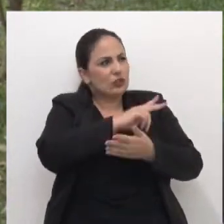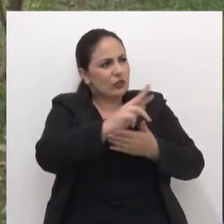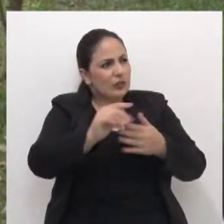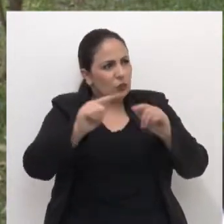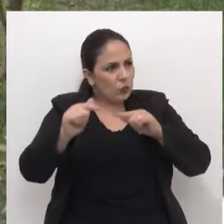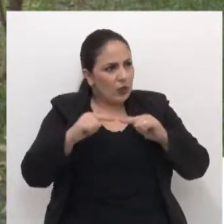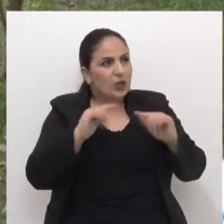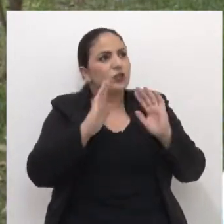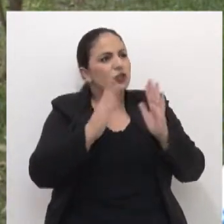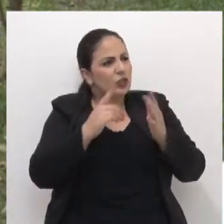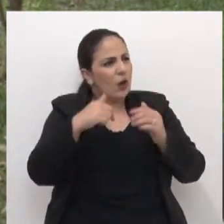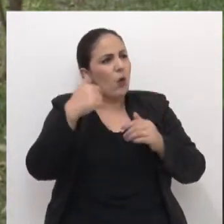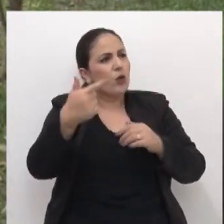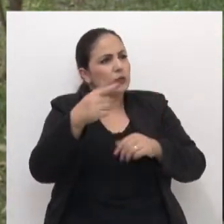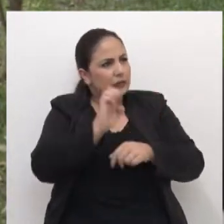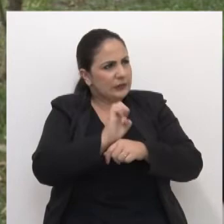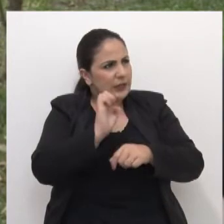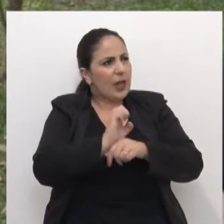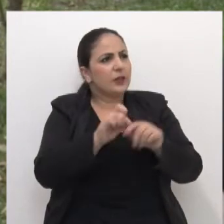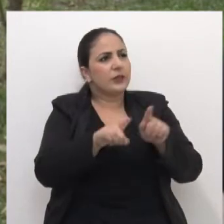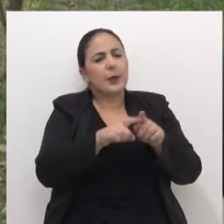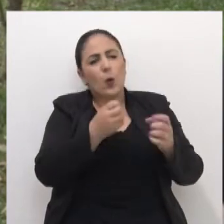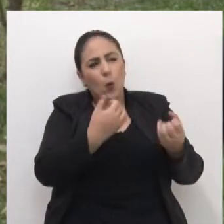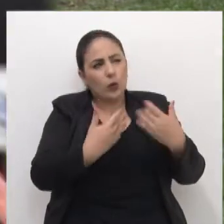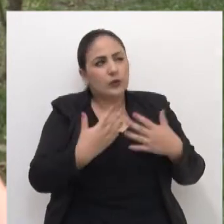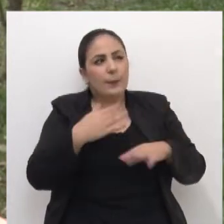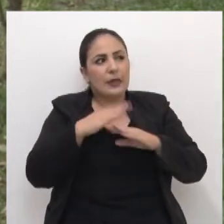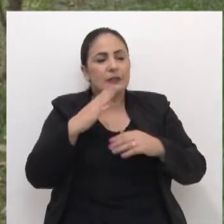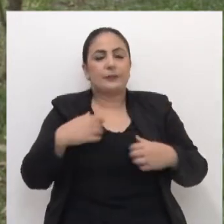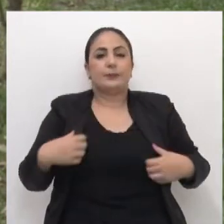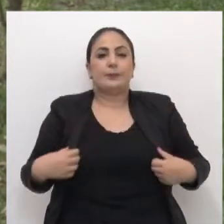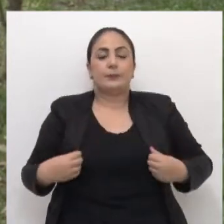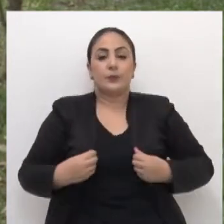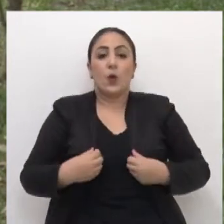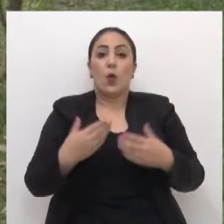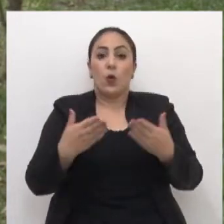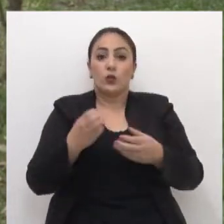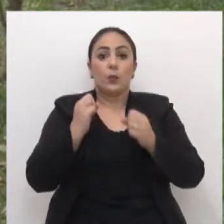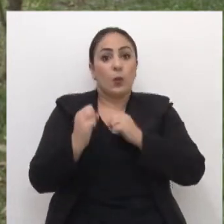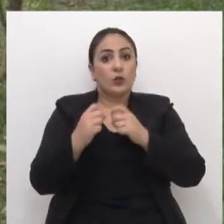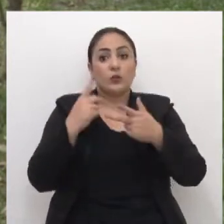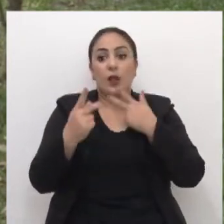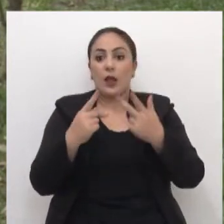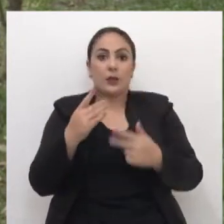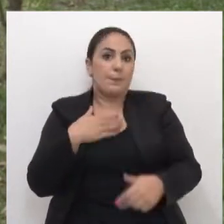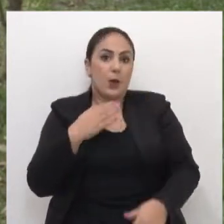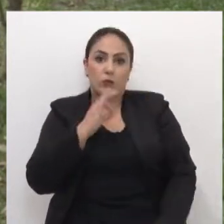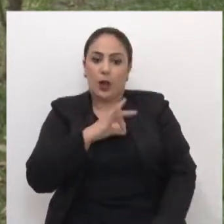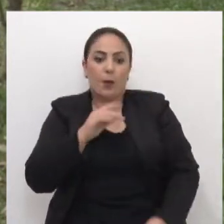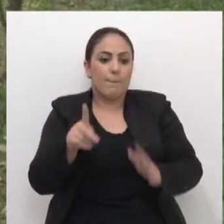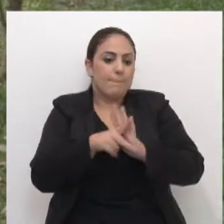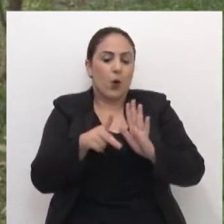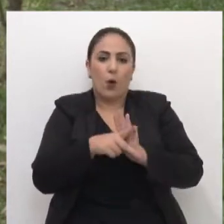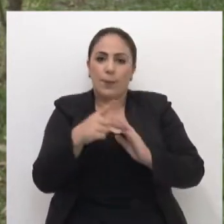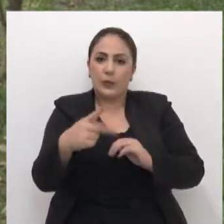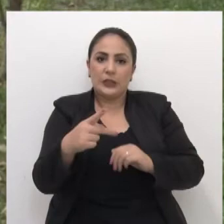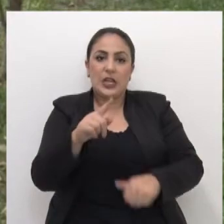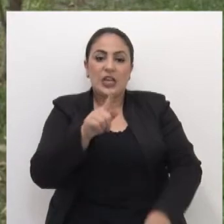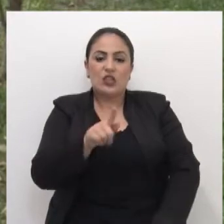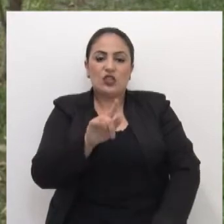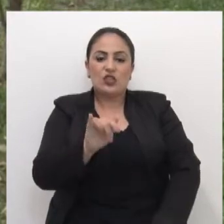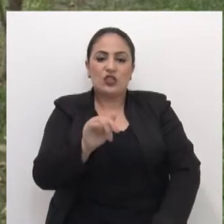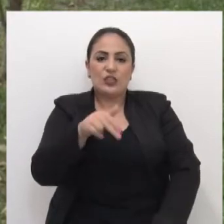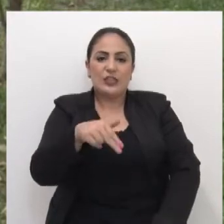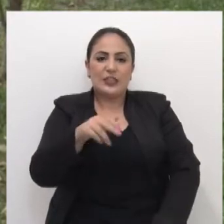diversos locais, já foi para fora do estado também? Conta um pouquinho. É, hoje eu posso dizer que eu vivo da gineteada, sou um profissional da gineteada,